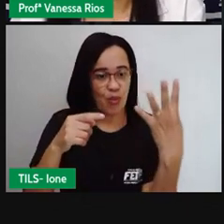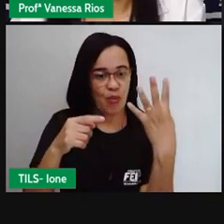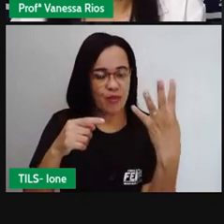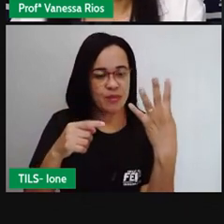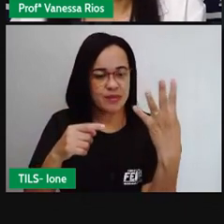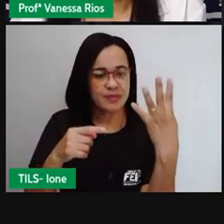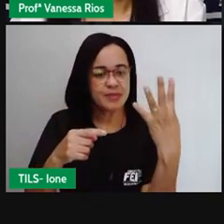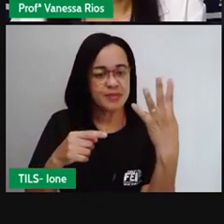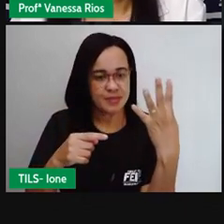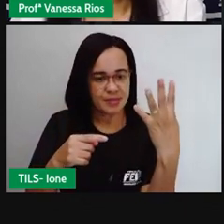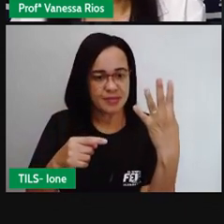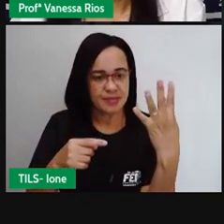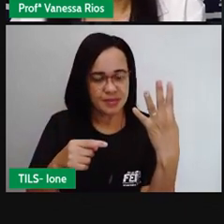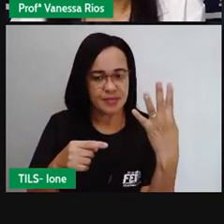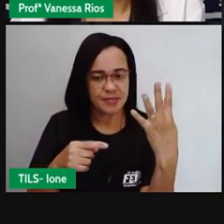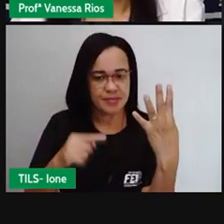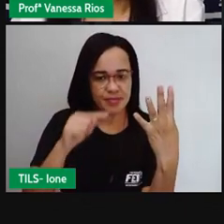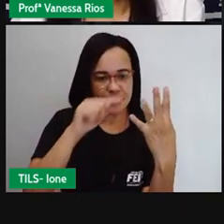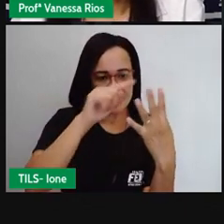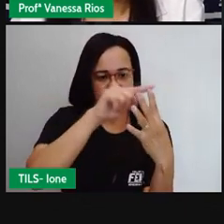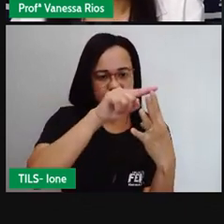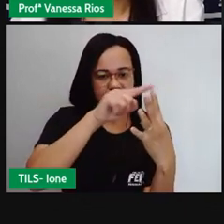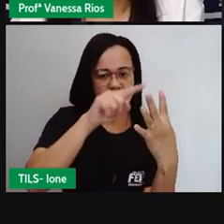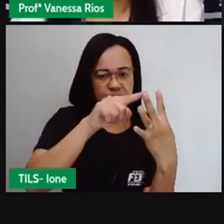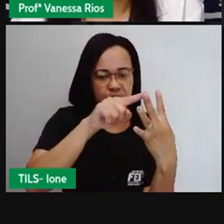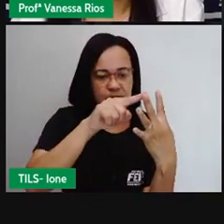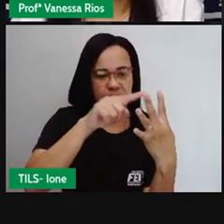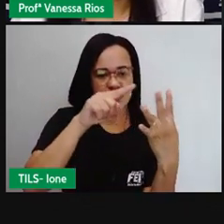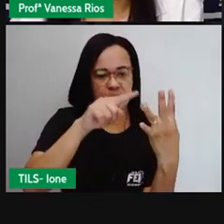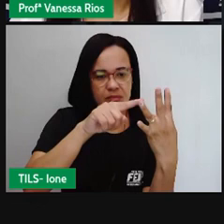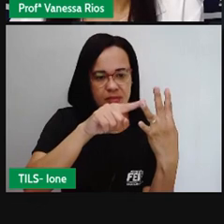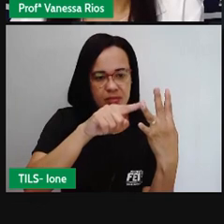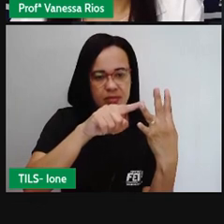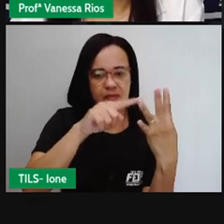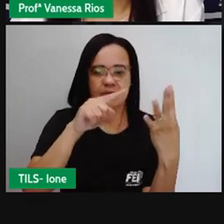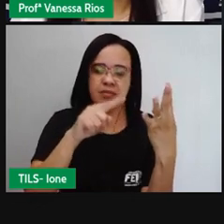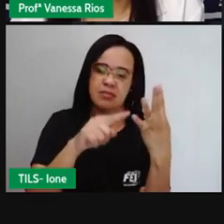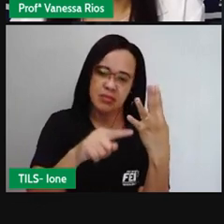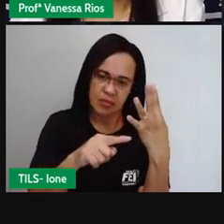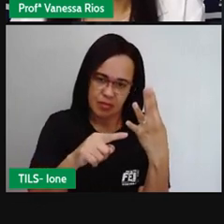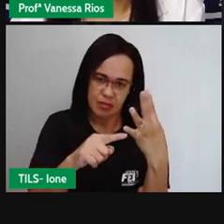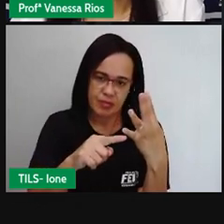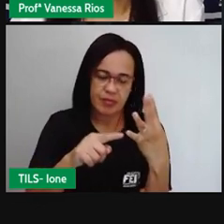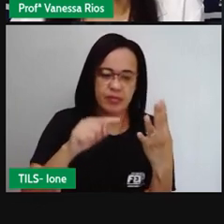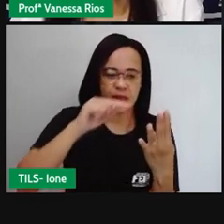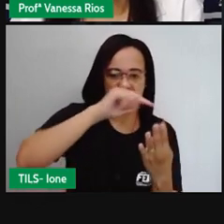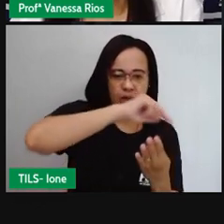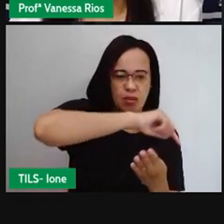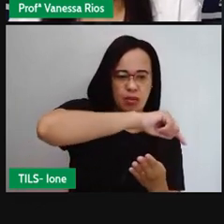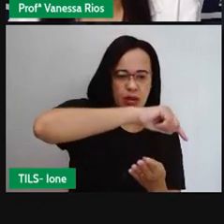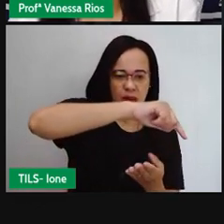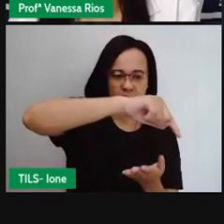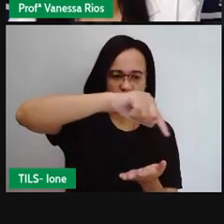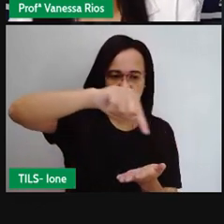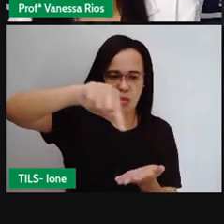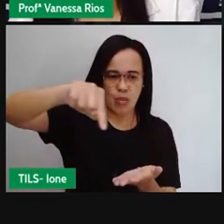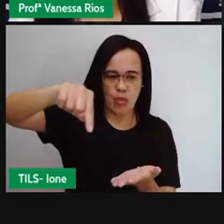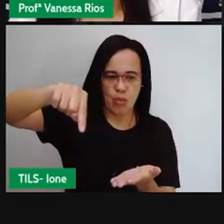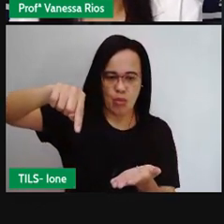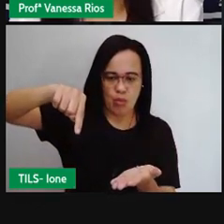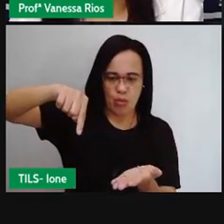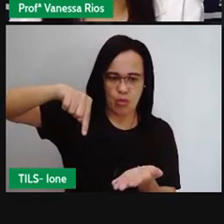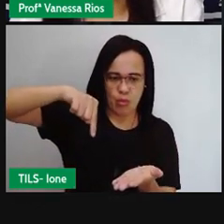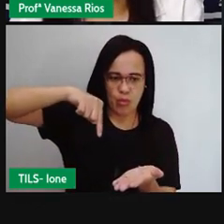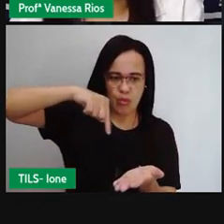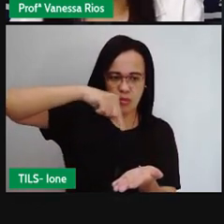Então, ó, uma, duas, três, quatro. Quando a gente fala um quarto de volta,